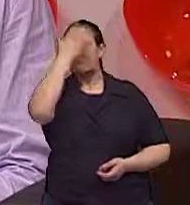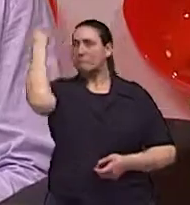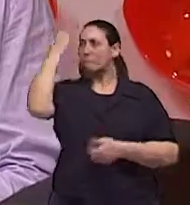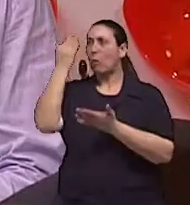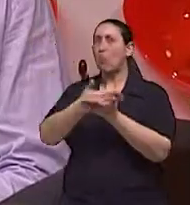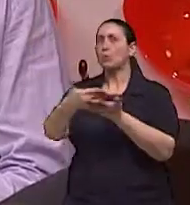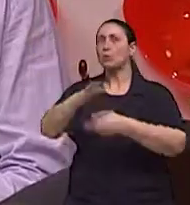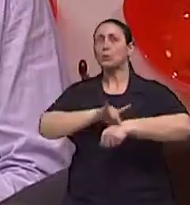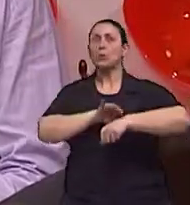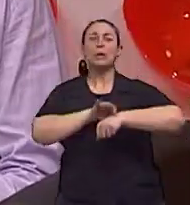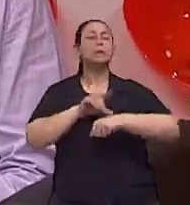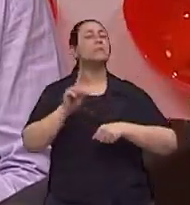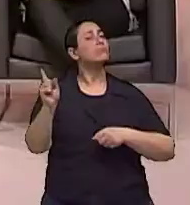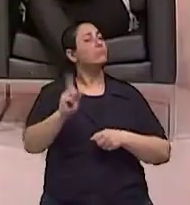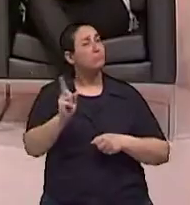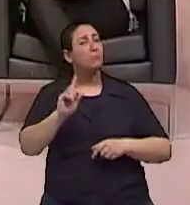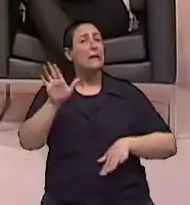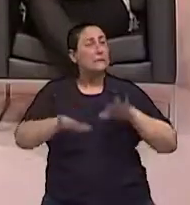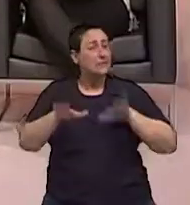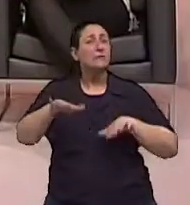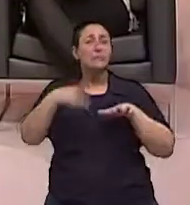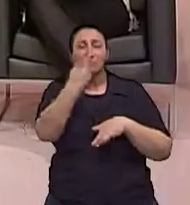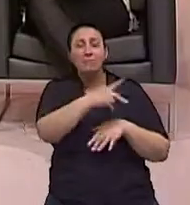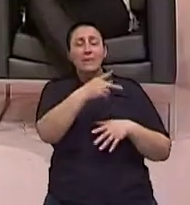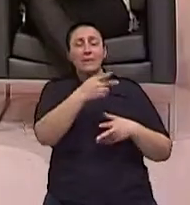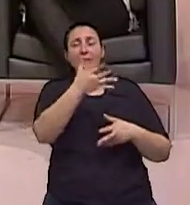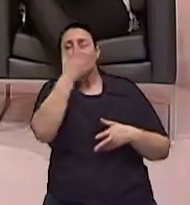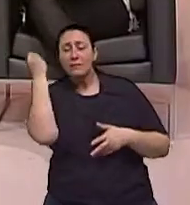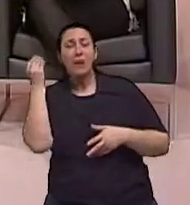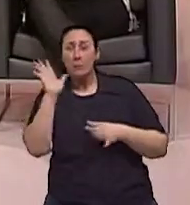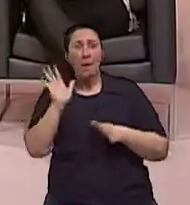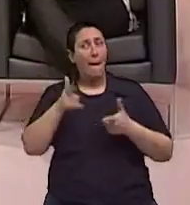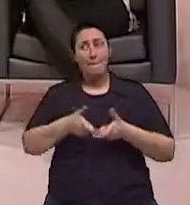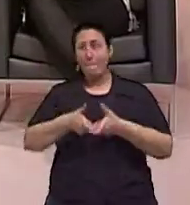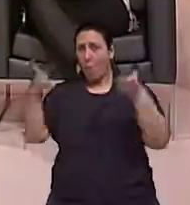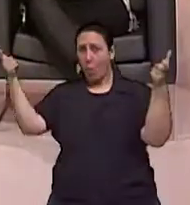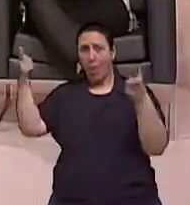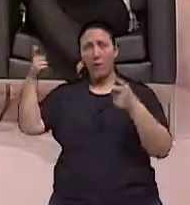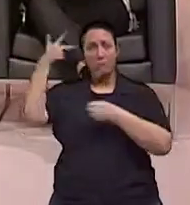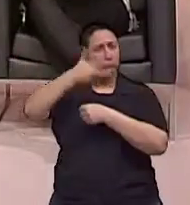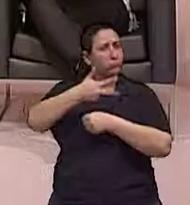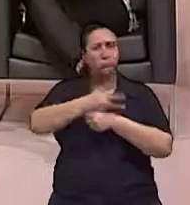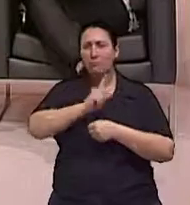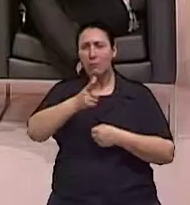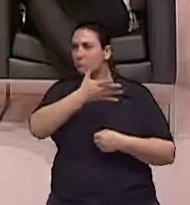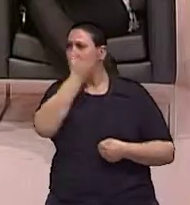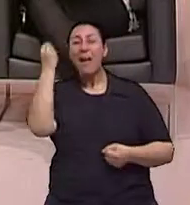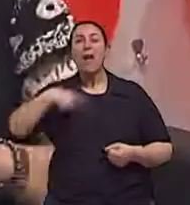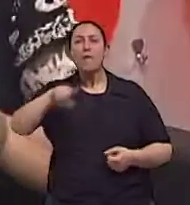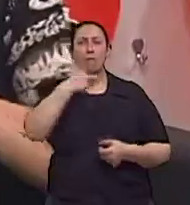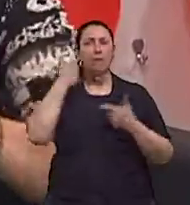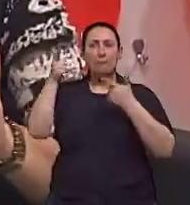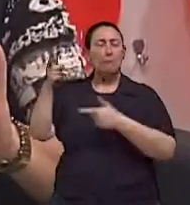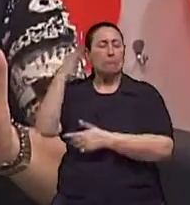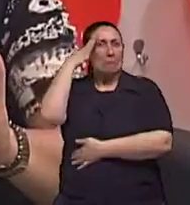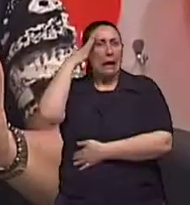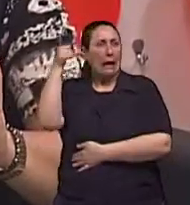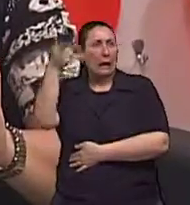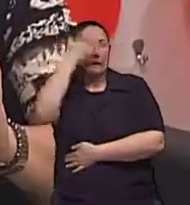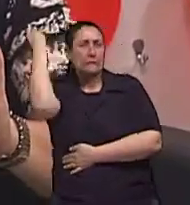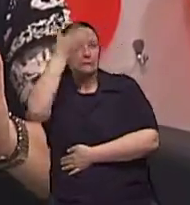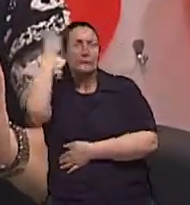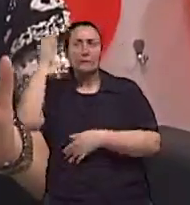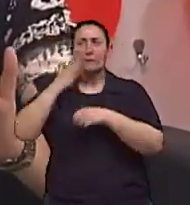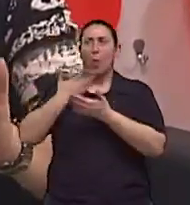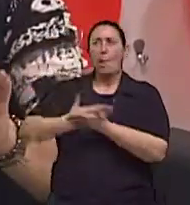não ter sentido nenhum no presente Até dizem os médicos que a maioria não é Alzheimer Exatamente A gente como leigo é que tem mania de rotular, né?